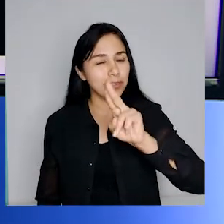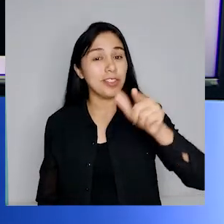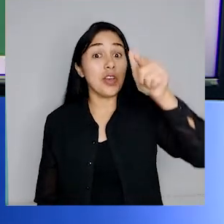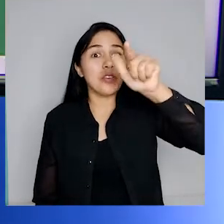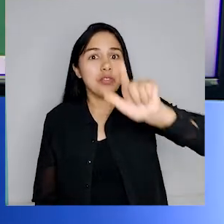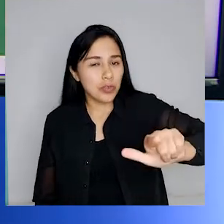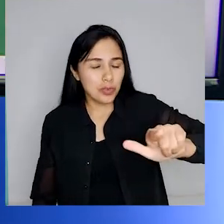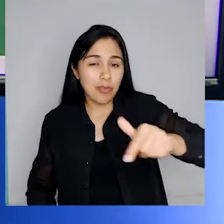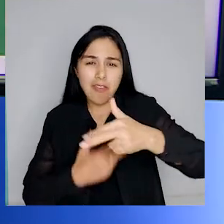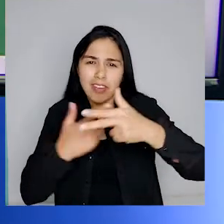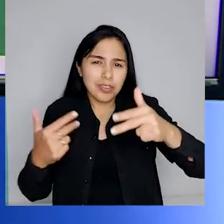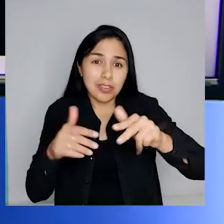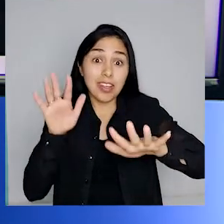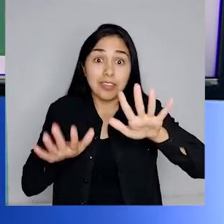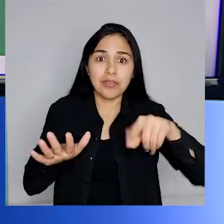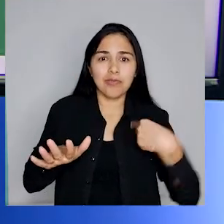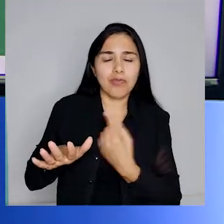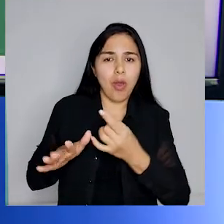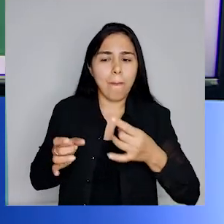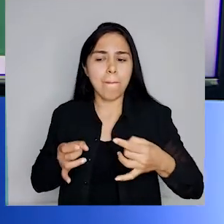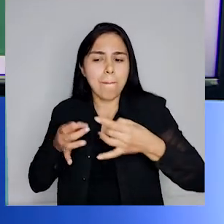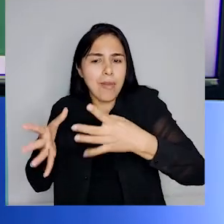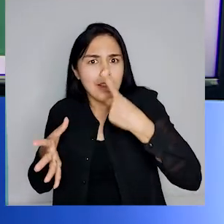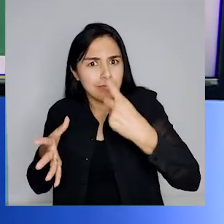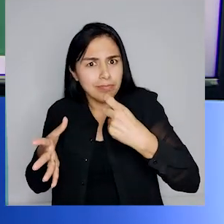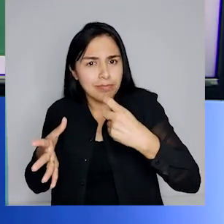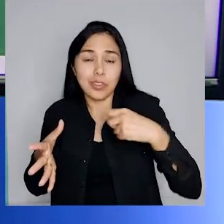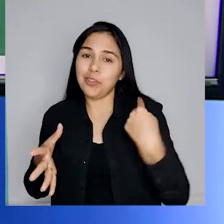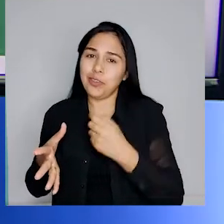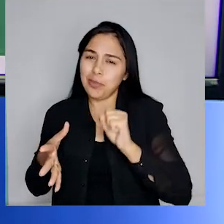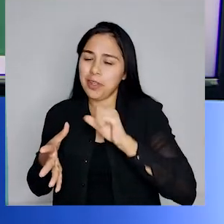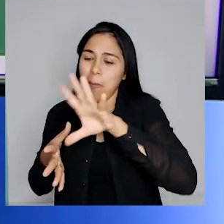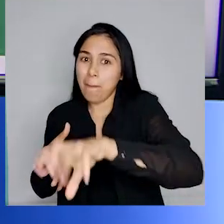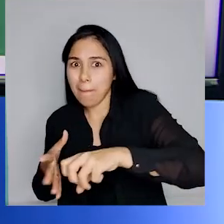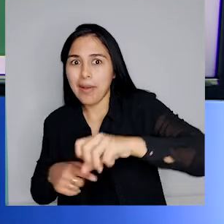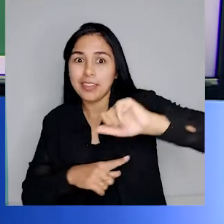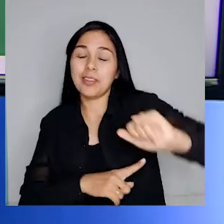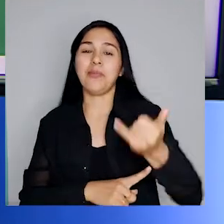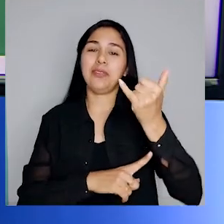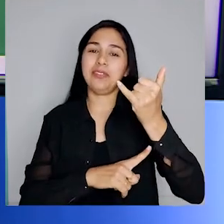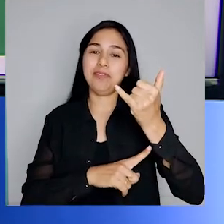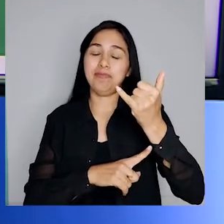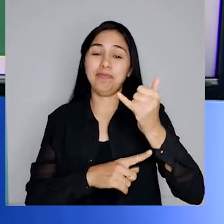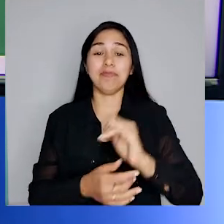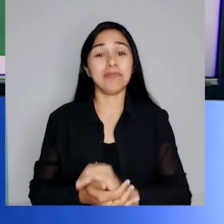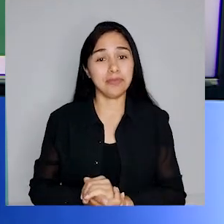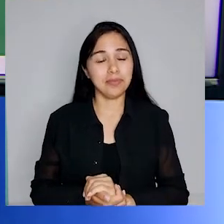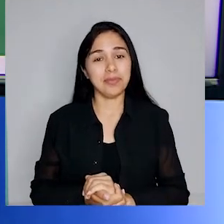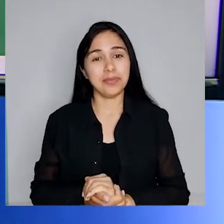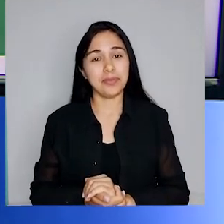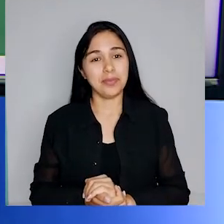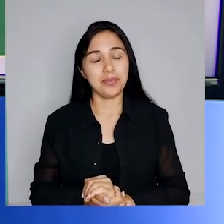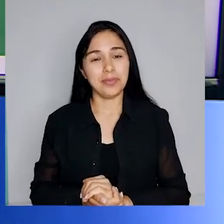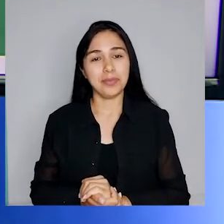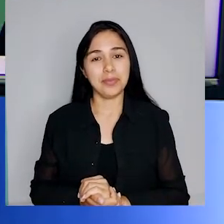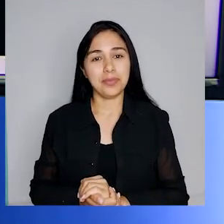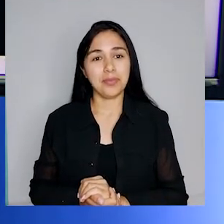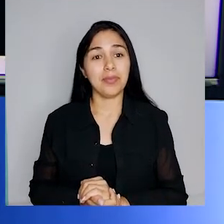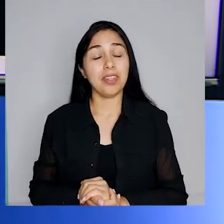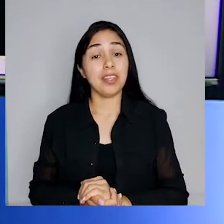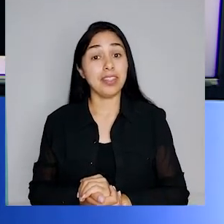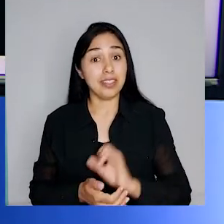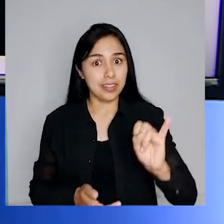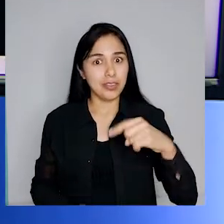Reutilizar aquilo que seria descartado, dando-lhe outro destino. O que para uns é lixo, para outros é solução.